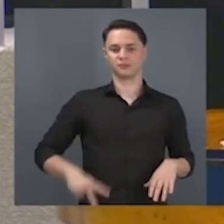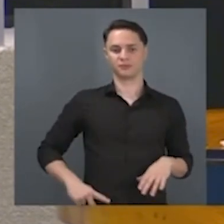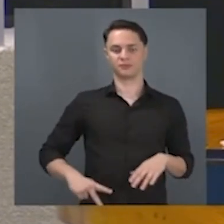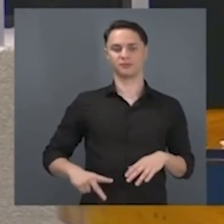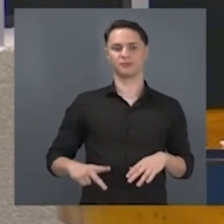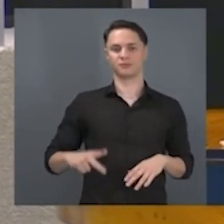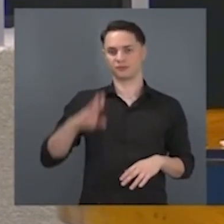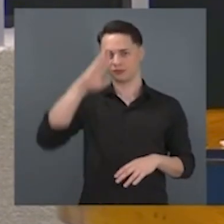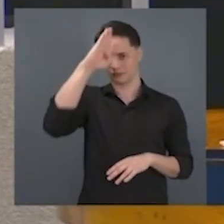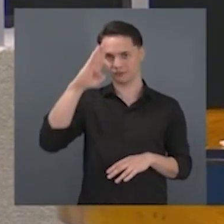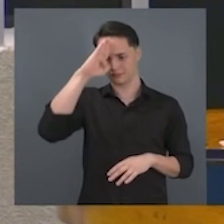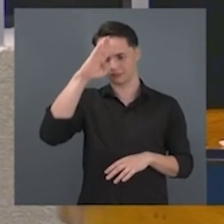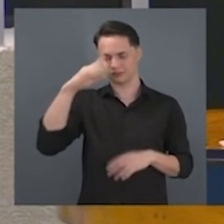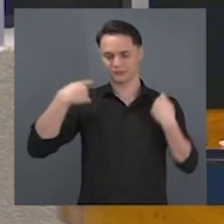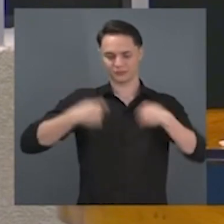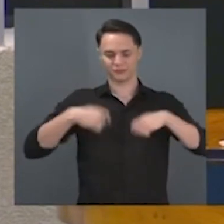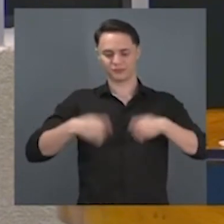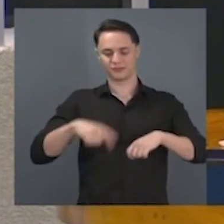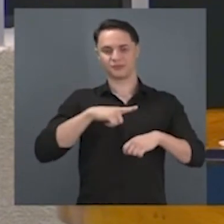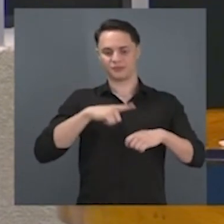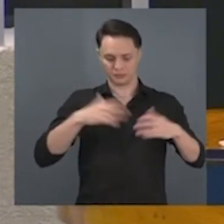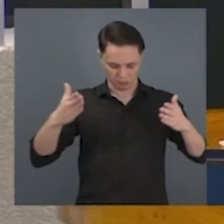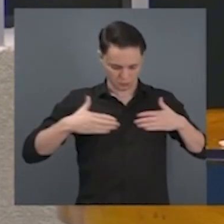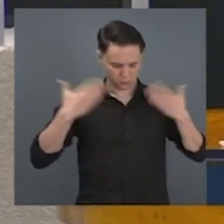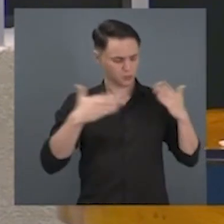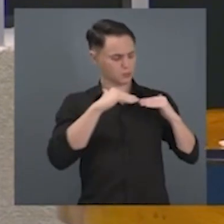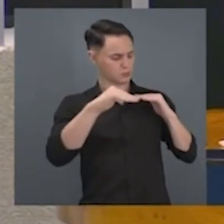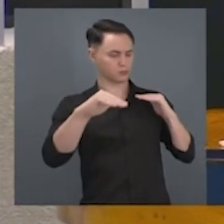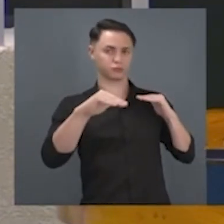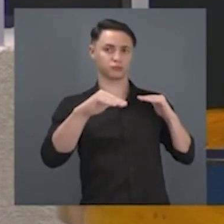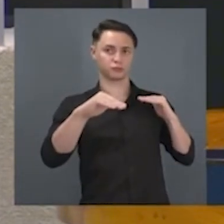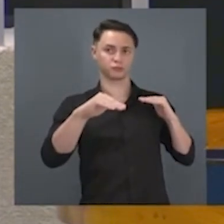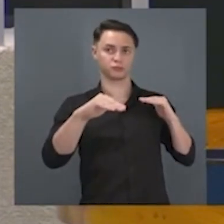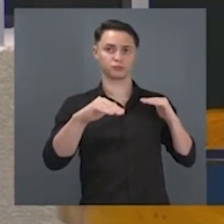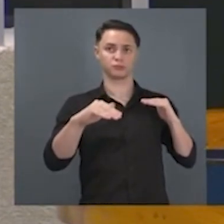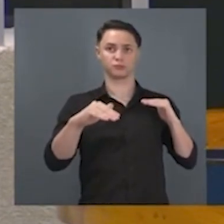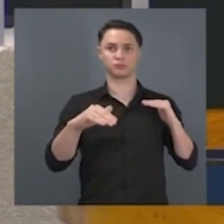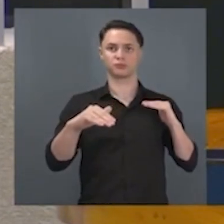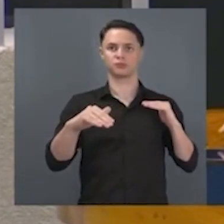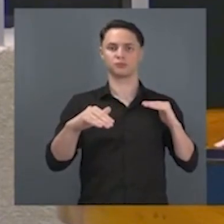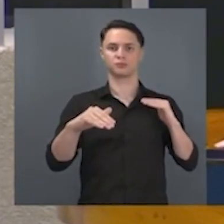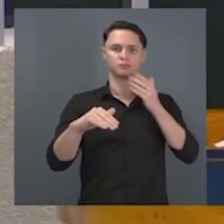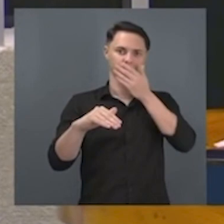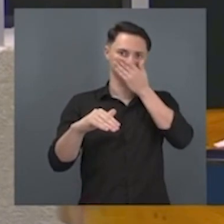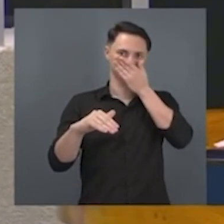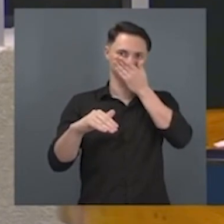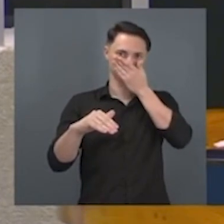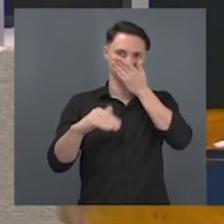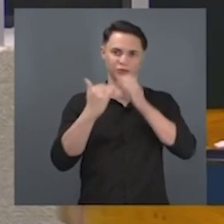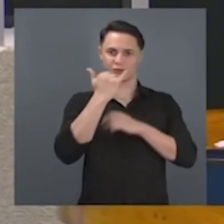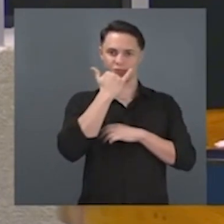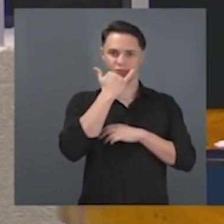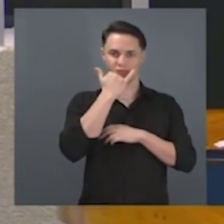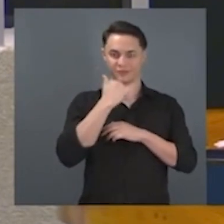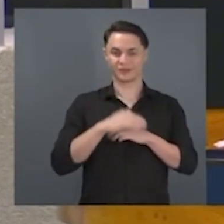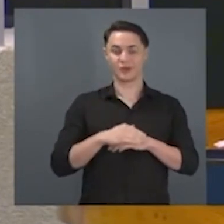e que precisa ser mantido. Se não for mantido, aliás, hoje é um dia muito marcante. Nós